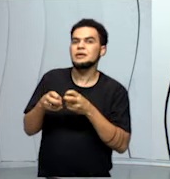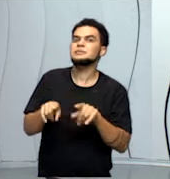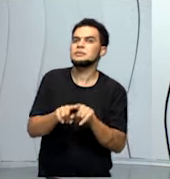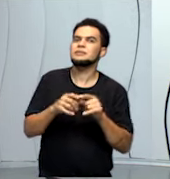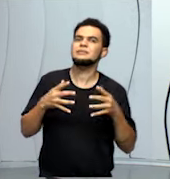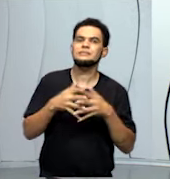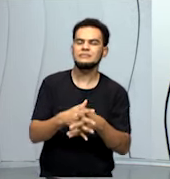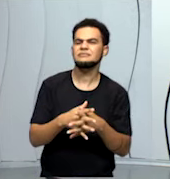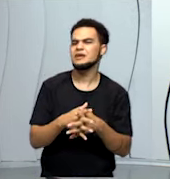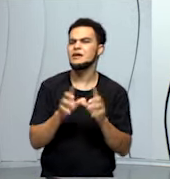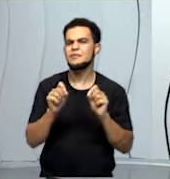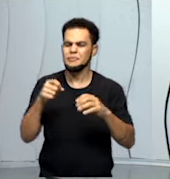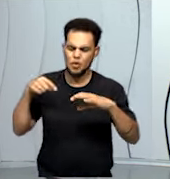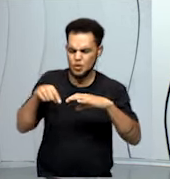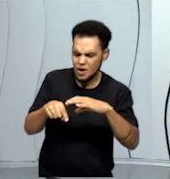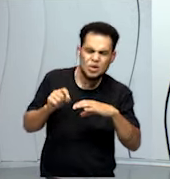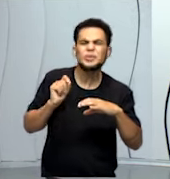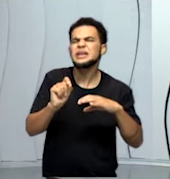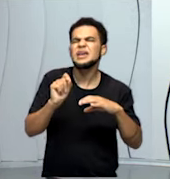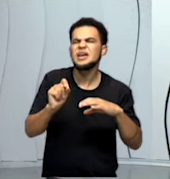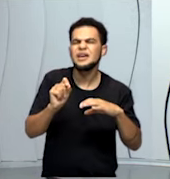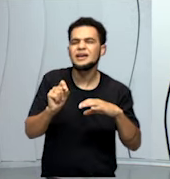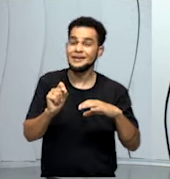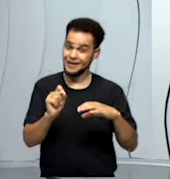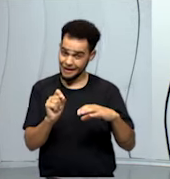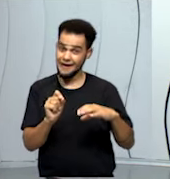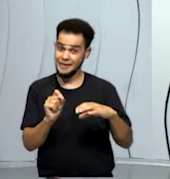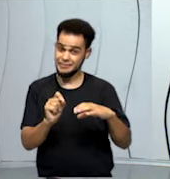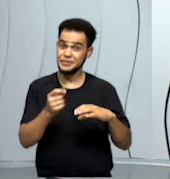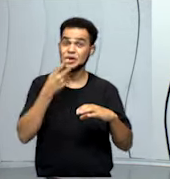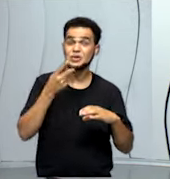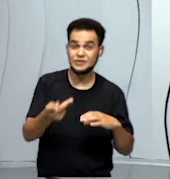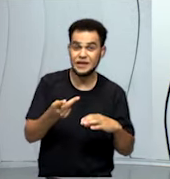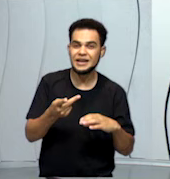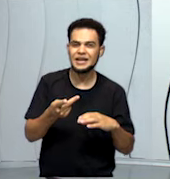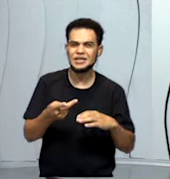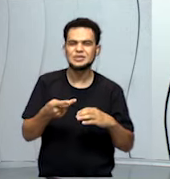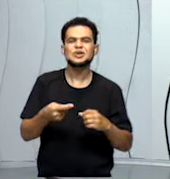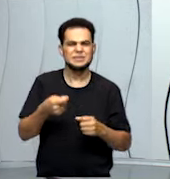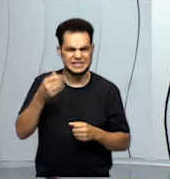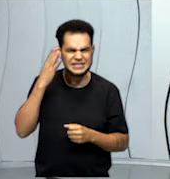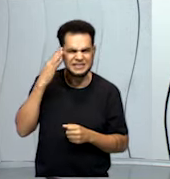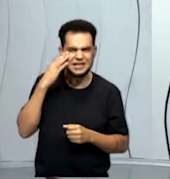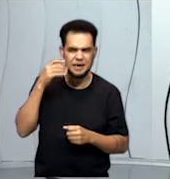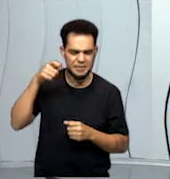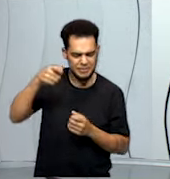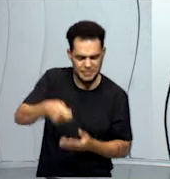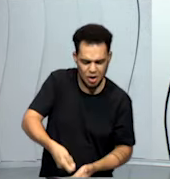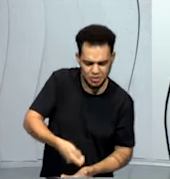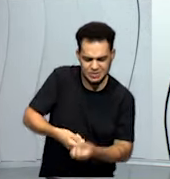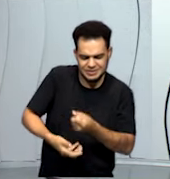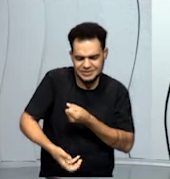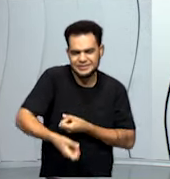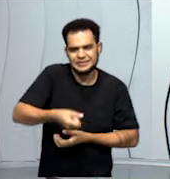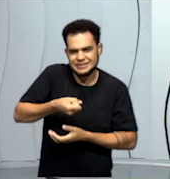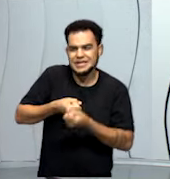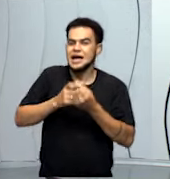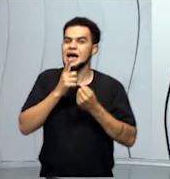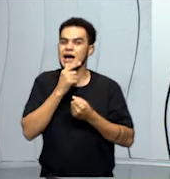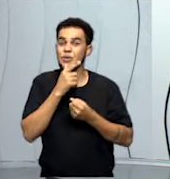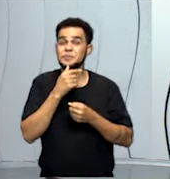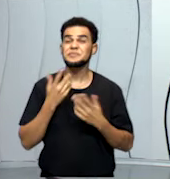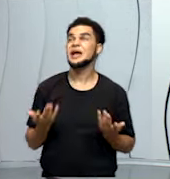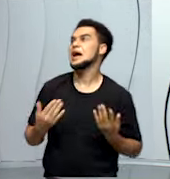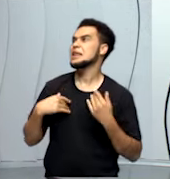falando de furar o quê? Eu estou falando dos poços artesianos. As pessoas, às vezes, falam assim, ah, está